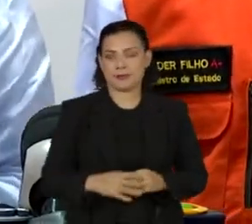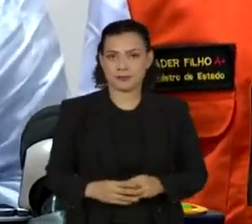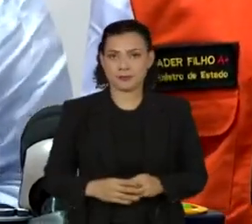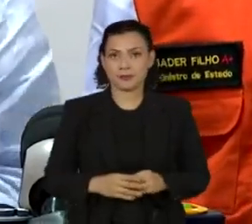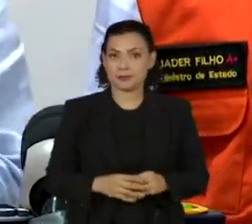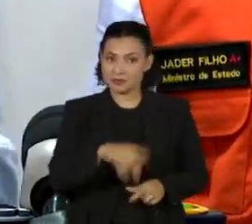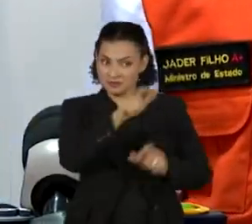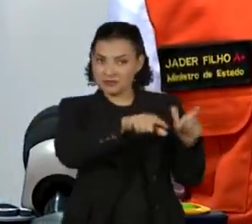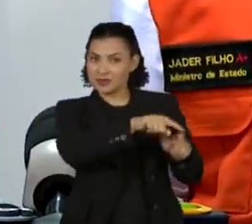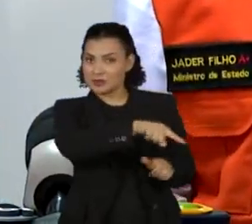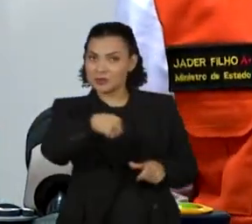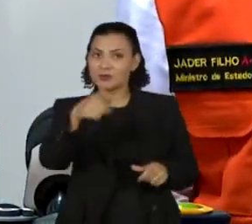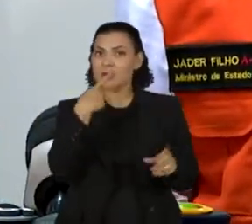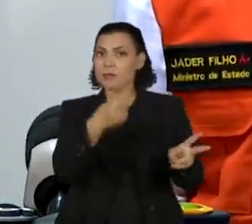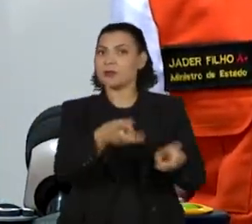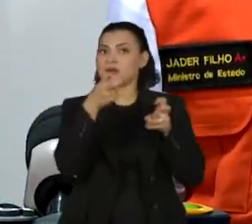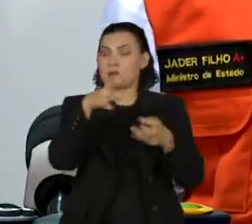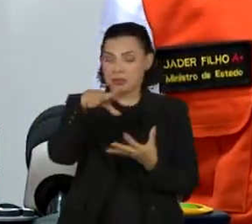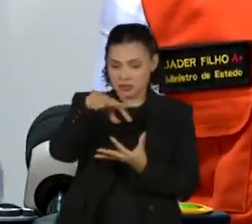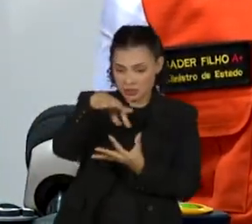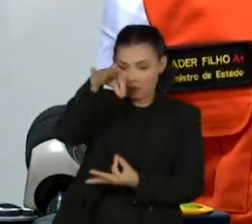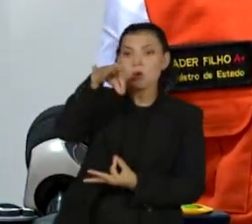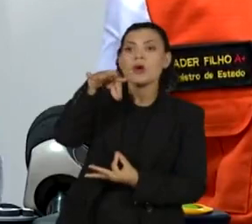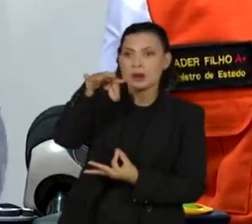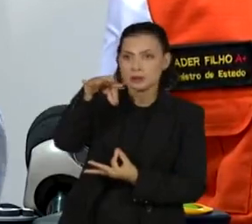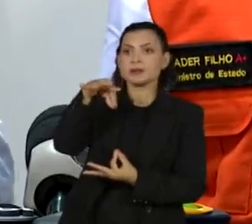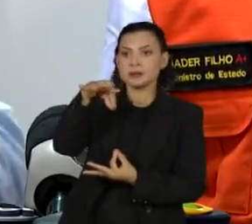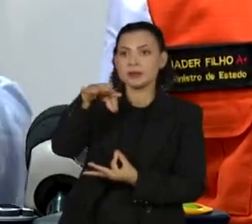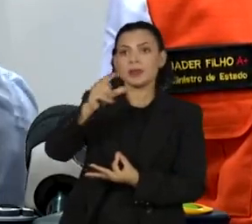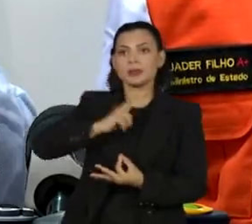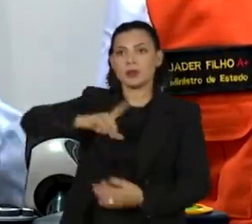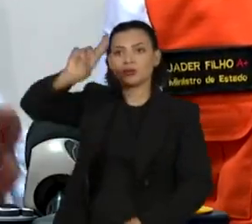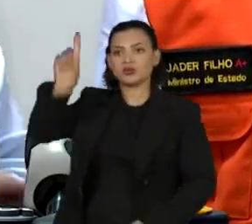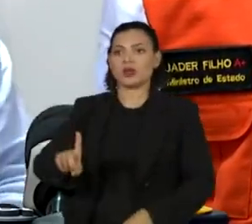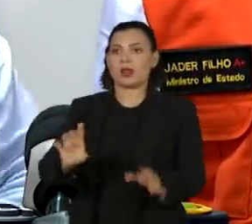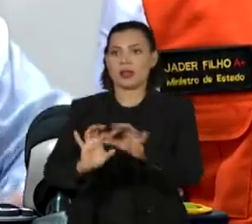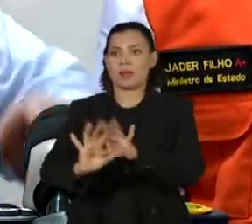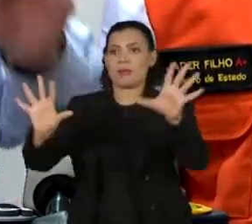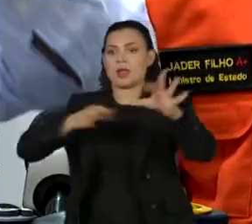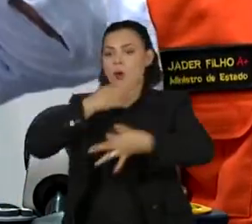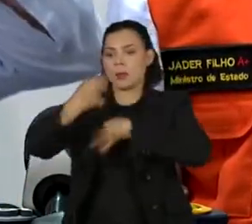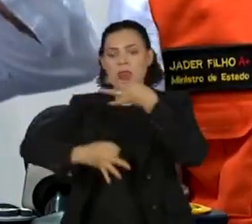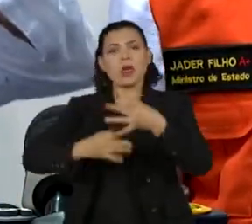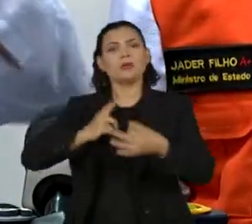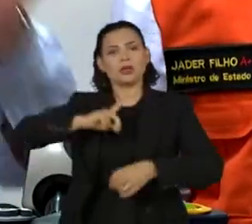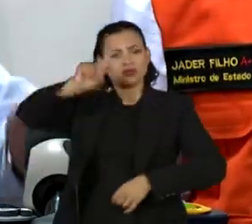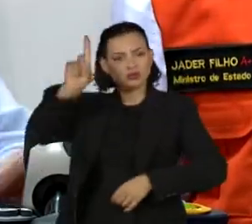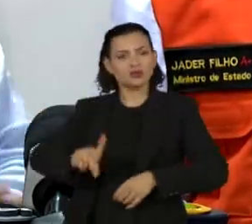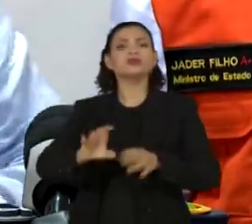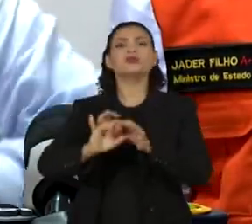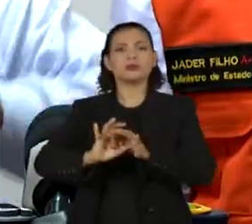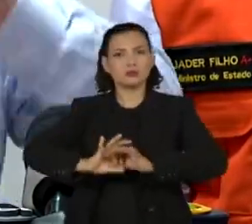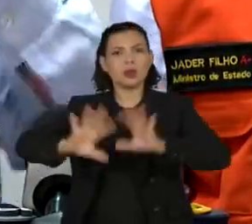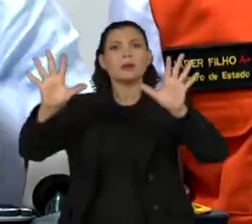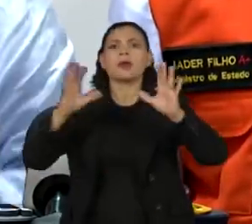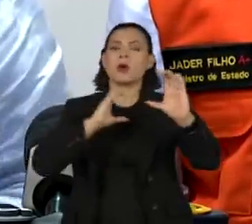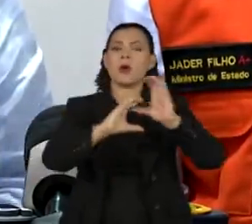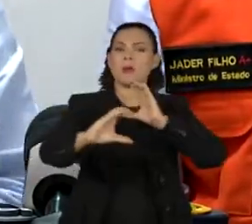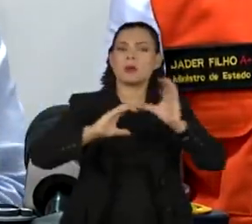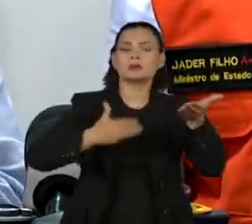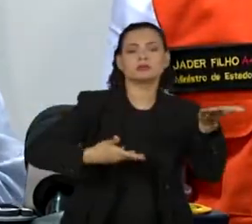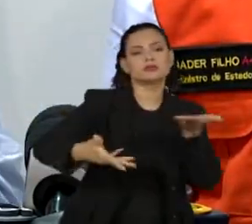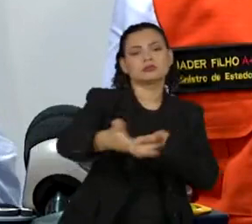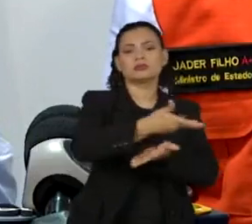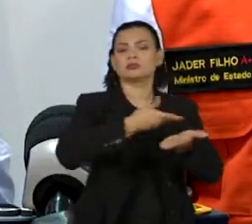Eles vão perceber que a democracia, ela garanta o direito de liberdade, ela garanta o direito de livre comunicação, de livre